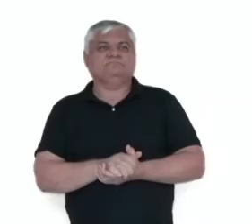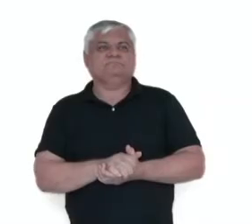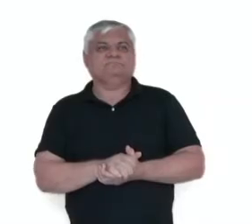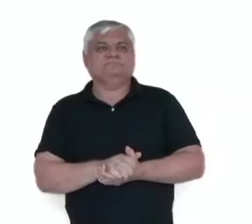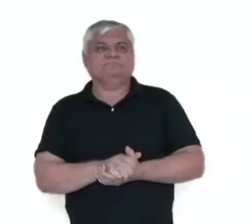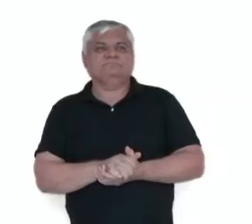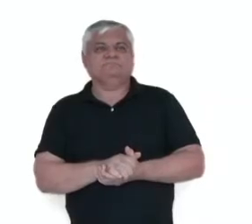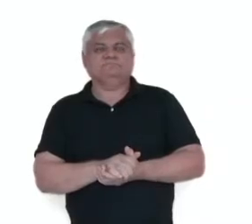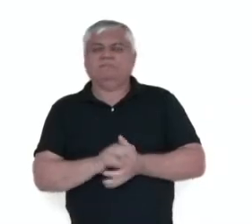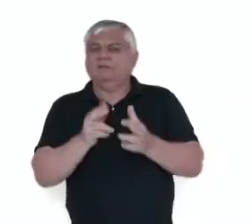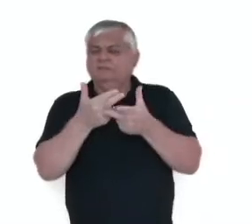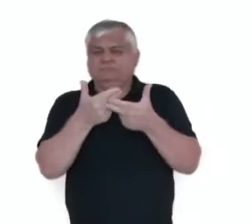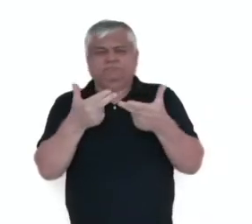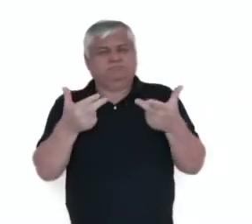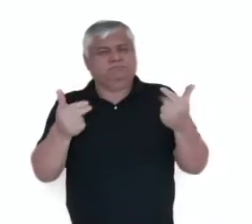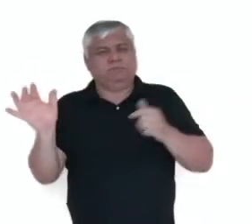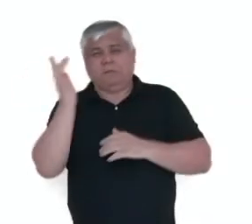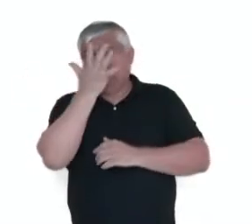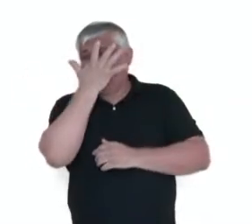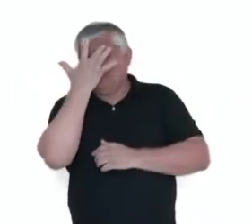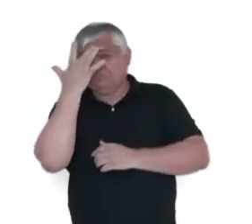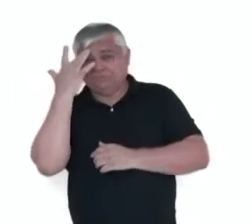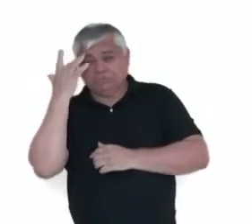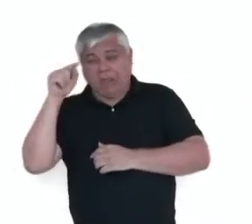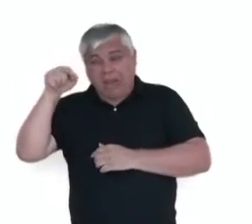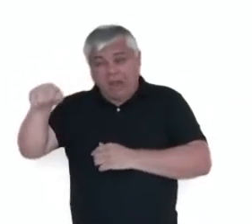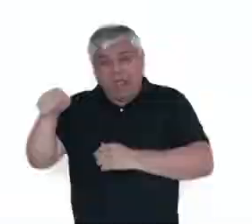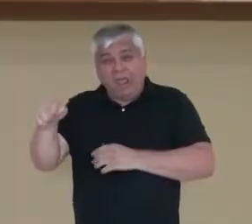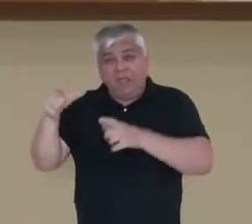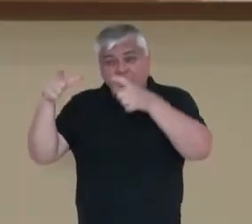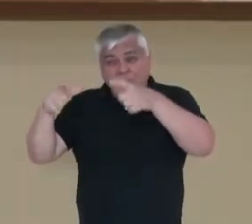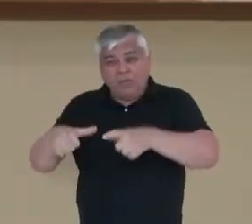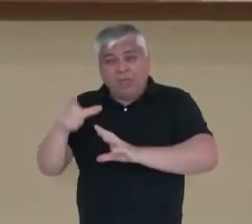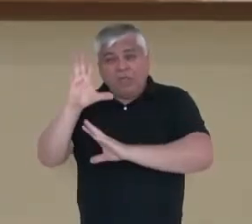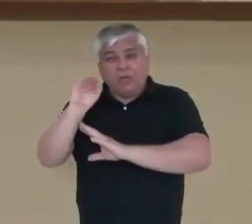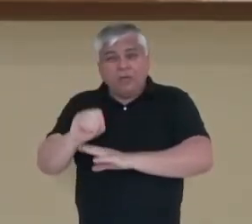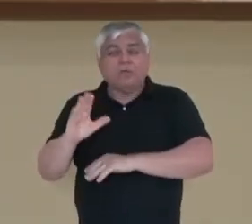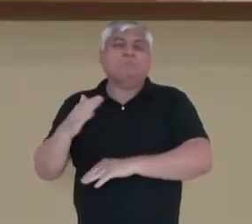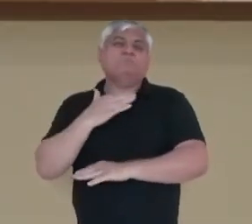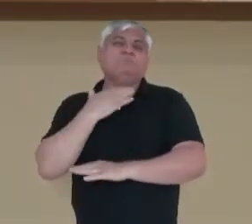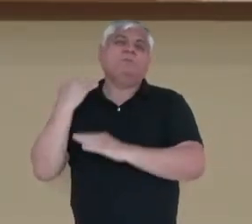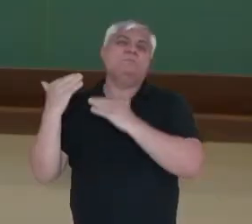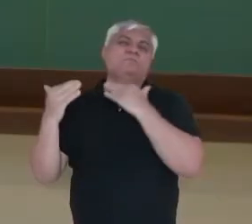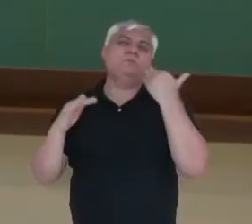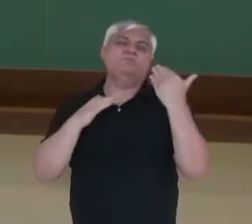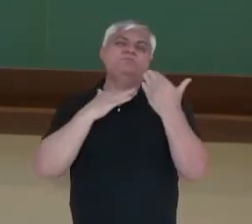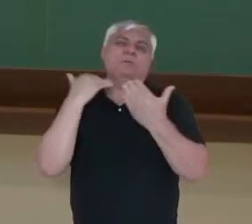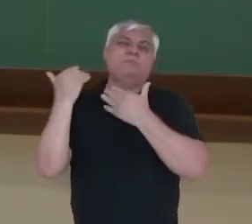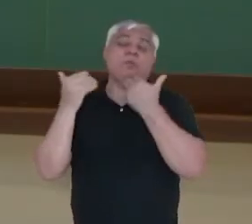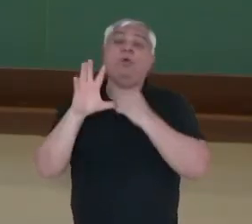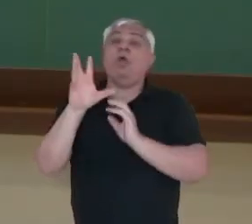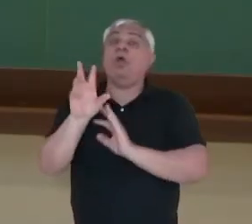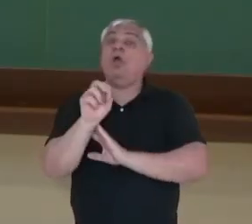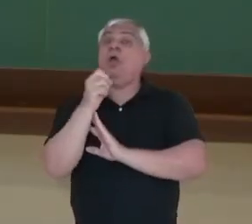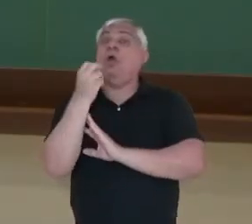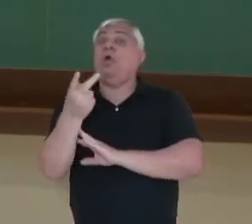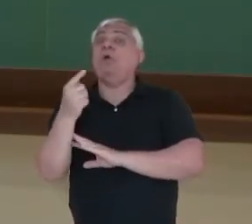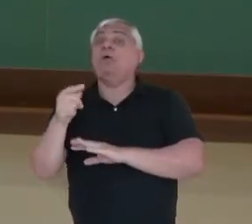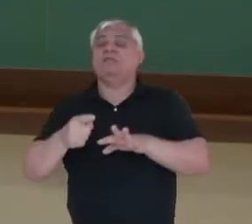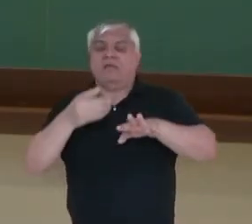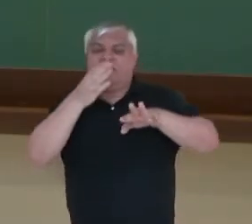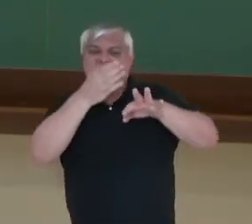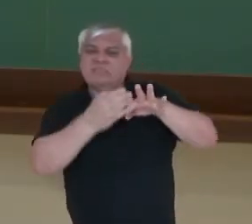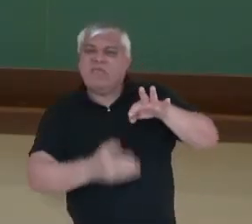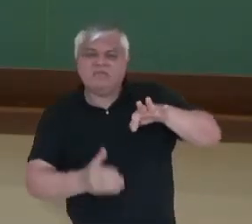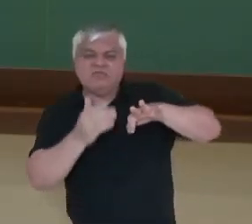Muitos dos trabalhadores congoleses, eles eram mortos, ou então, eles tinham seus dedos,